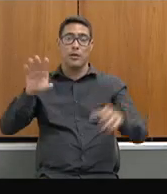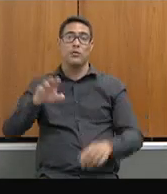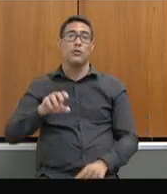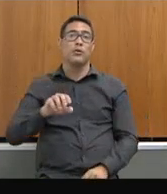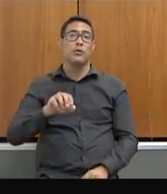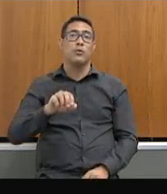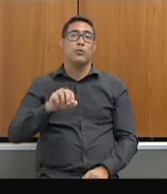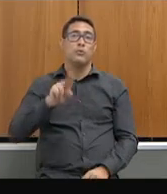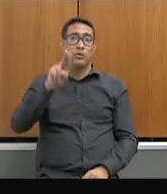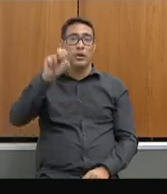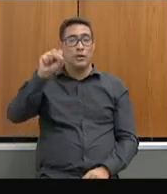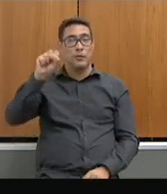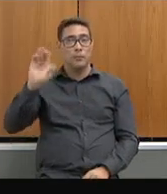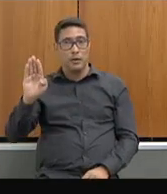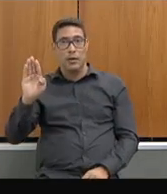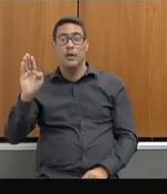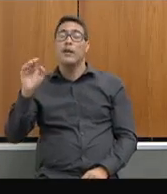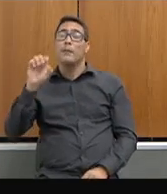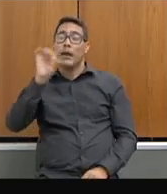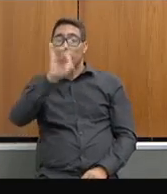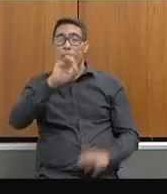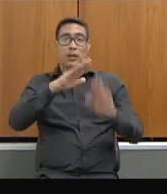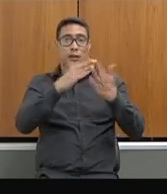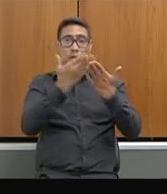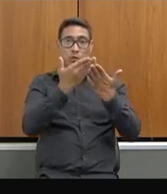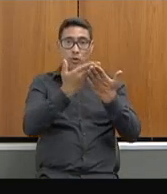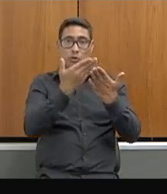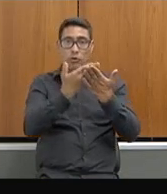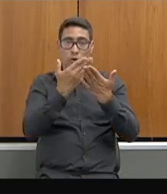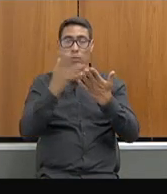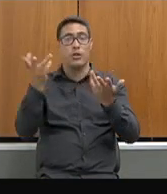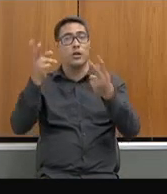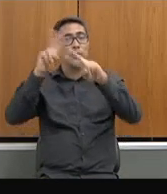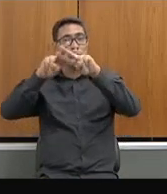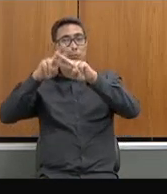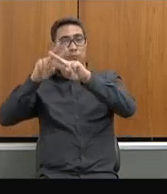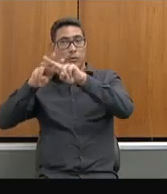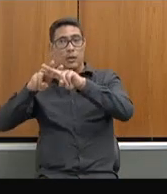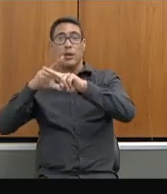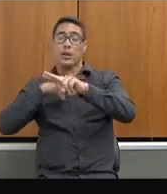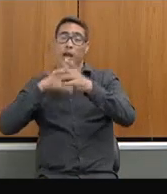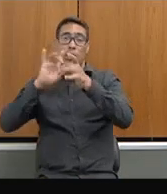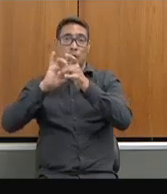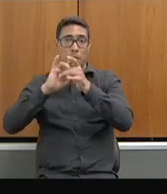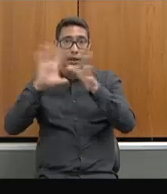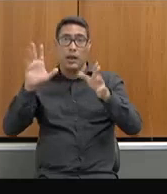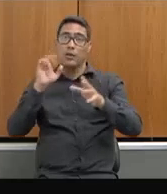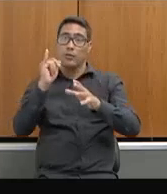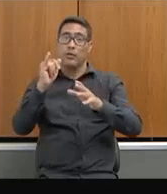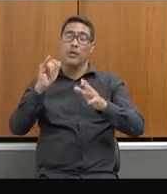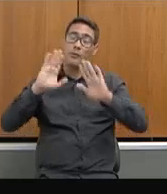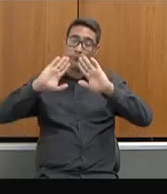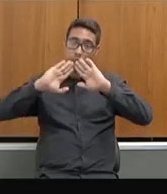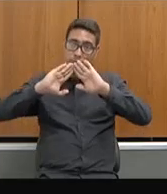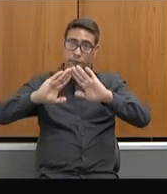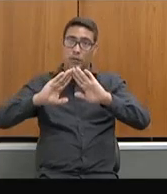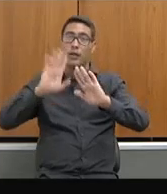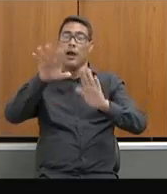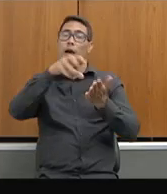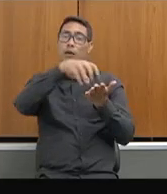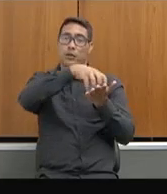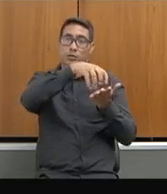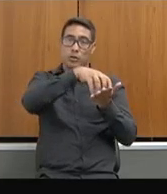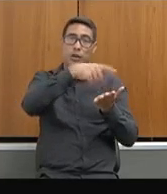escola do sistema prisional, está liberado desde que o diretor faça solicitação à regional para que a gente possa